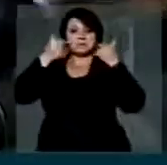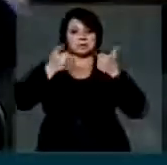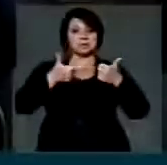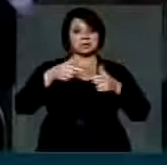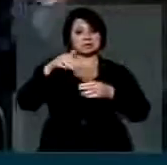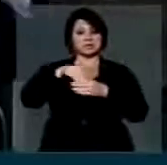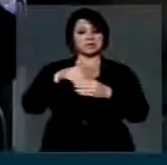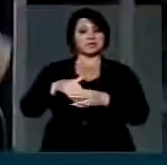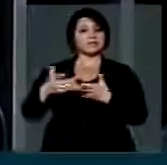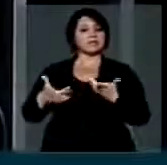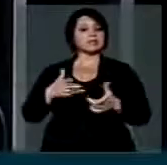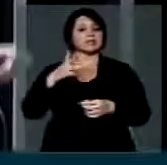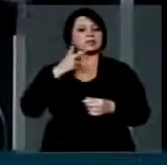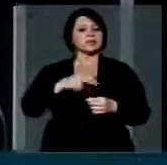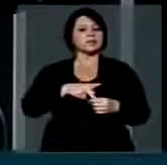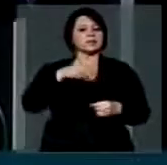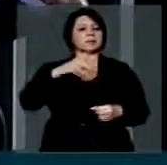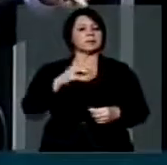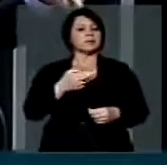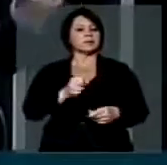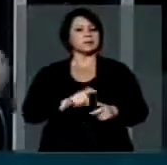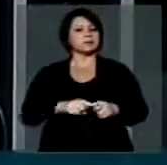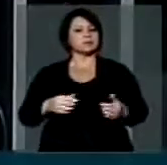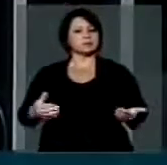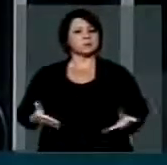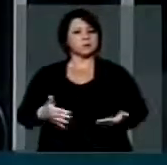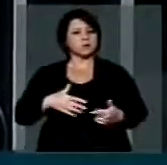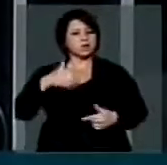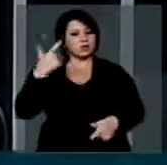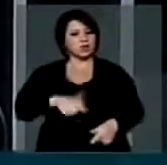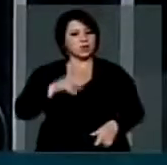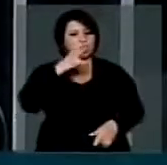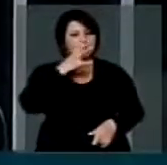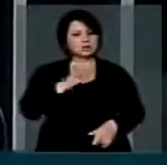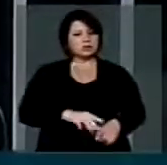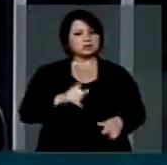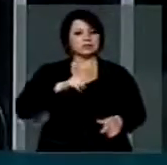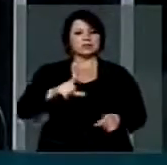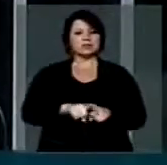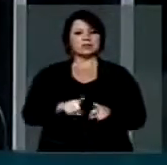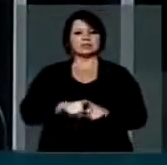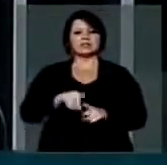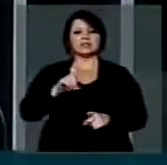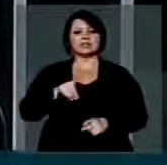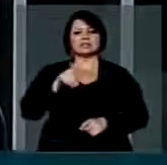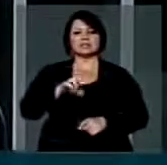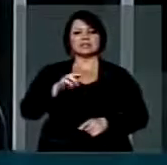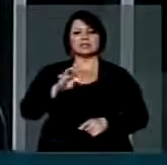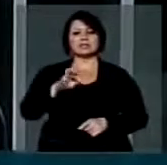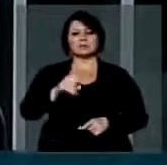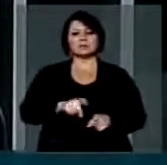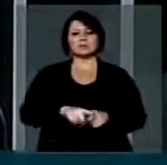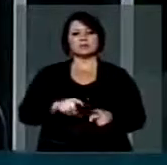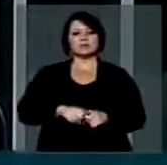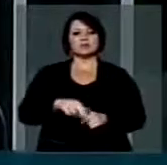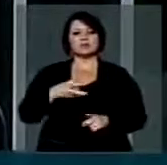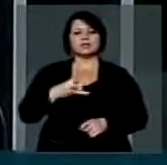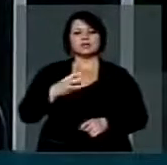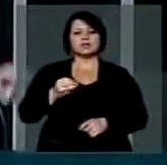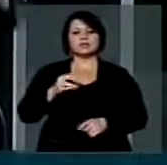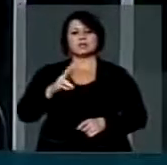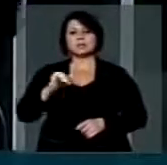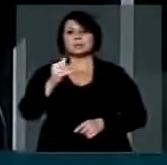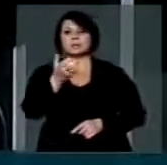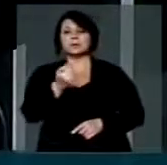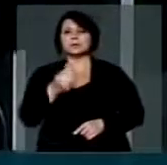mistérios da Petrobras, e mais um hoje denunciado, quando ali tem executivos fiscais da ordem de 30 bilhões de